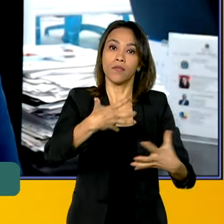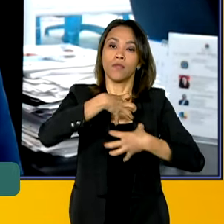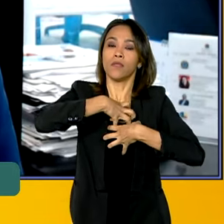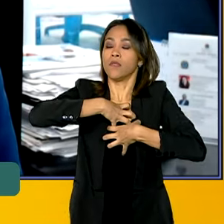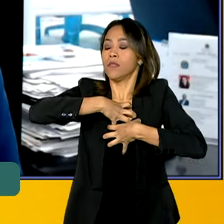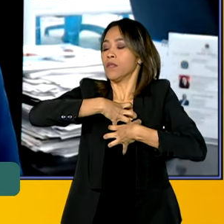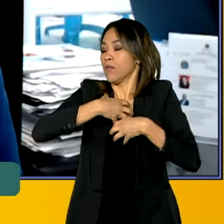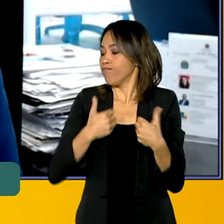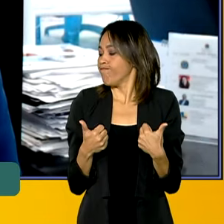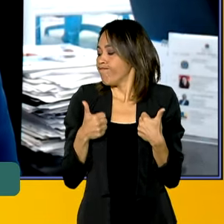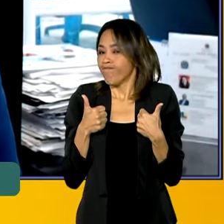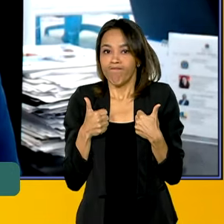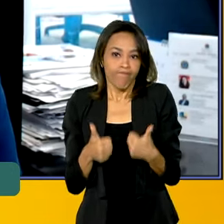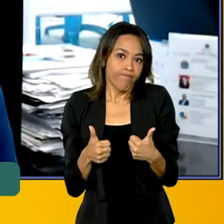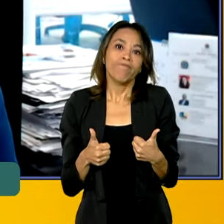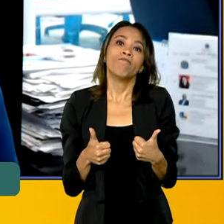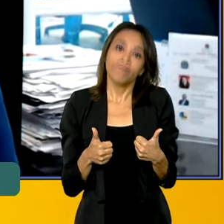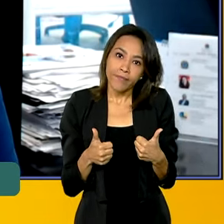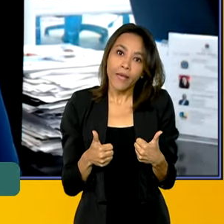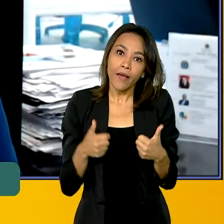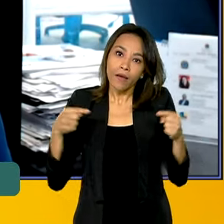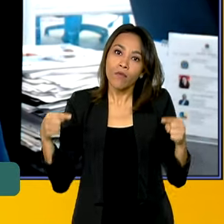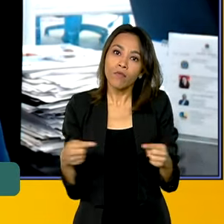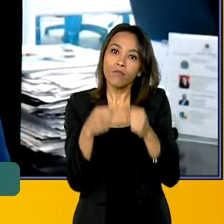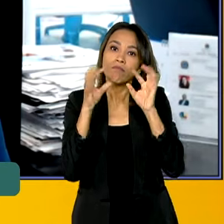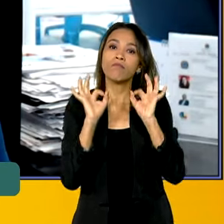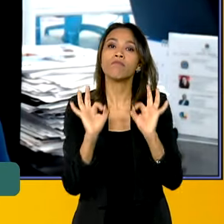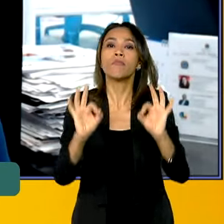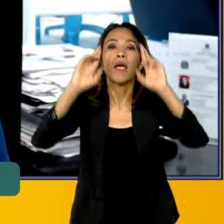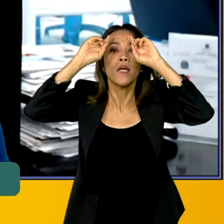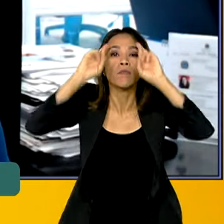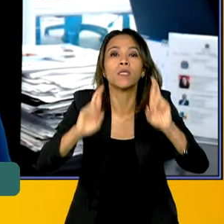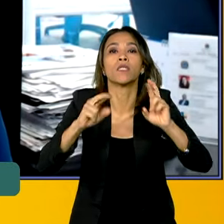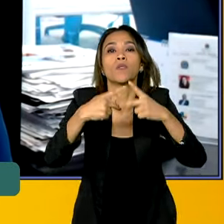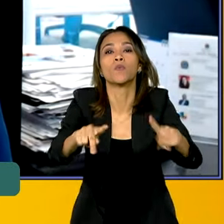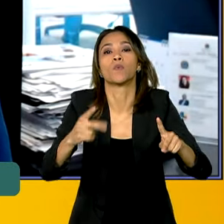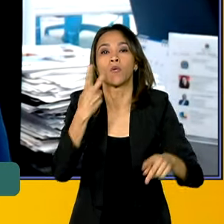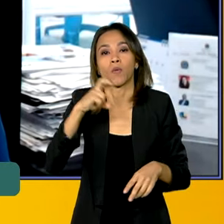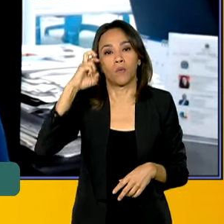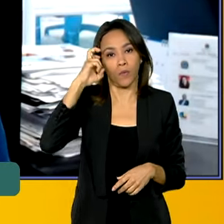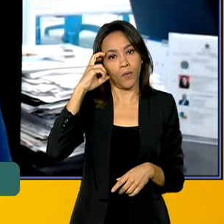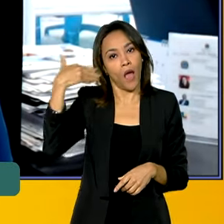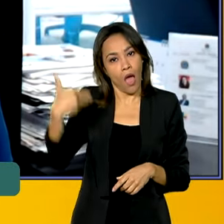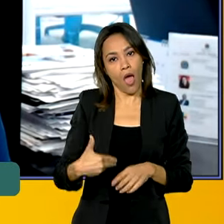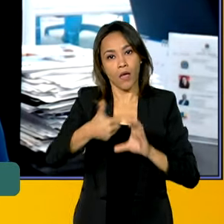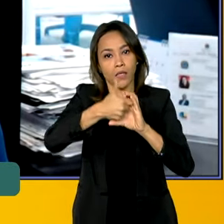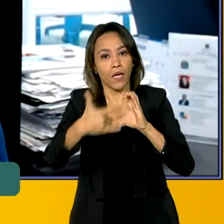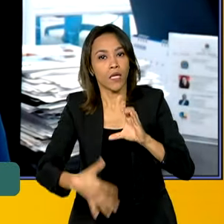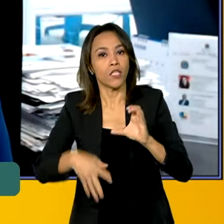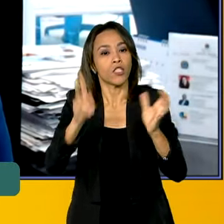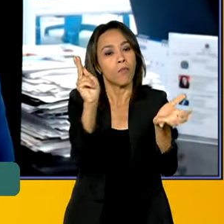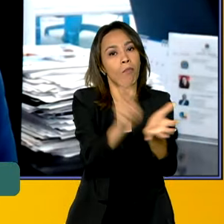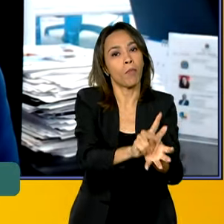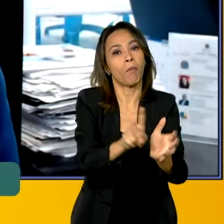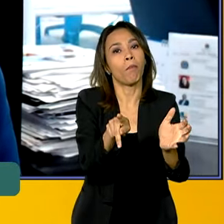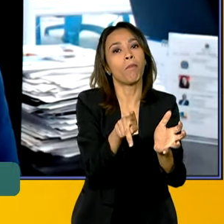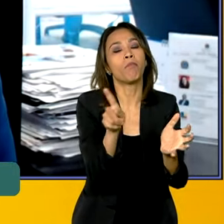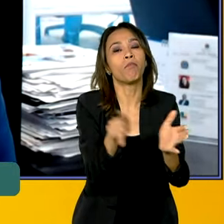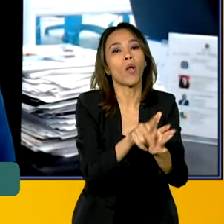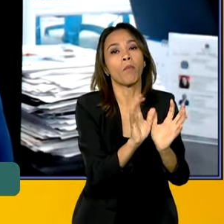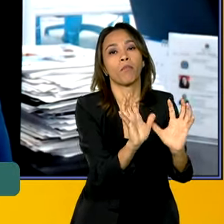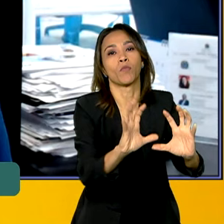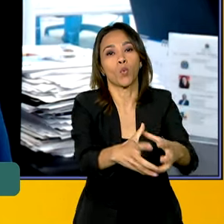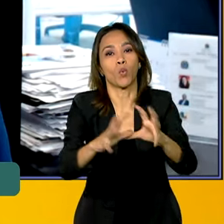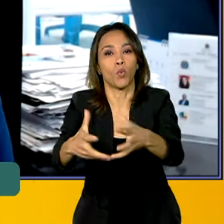Vida de uma maneira, vamos dizer assim, de acordo com a sua cultura. Então, são essas as especificações, fora a varanda, fora